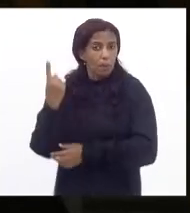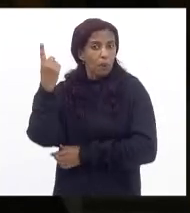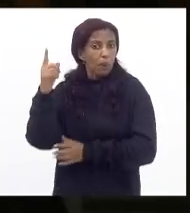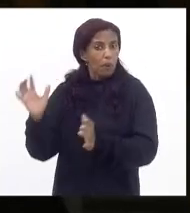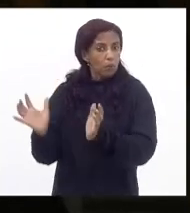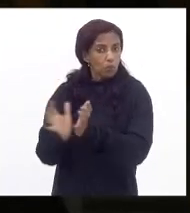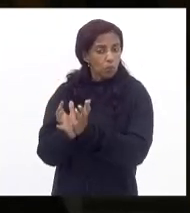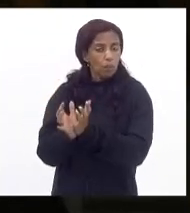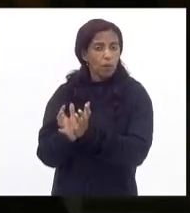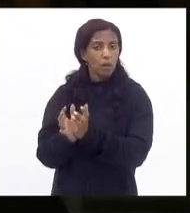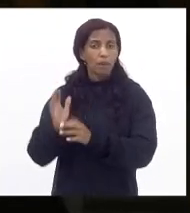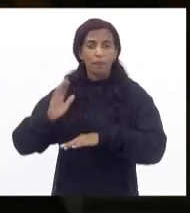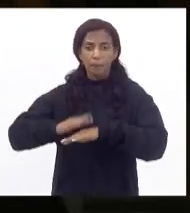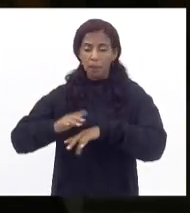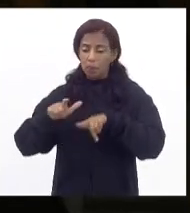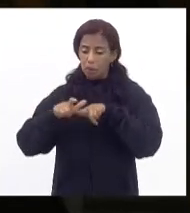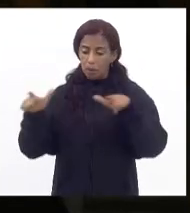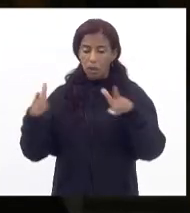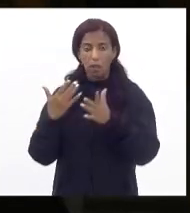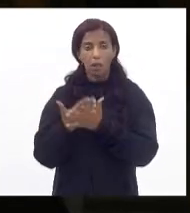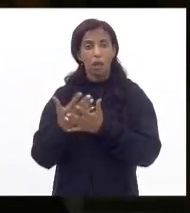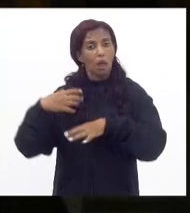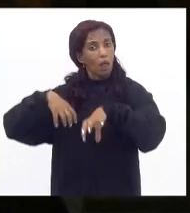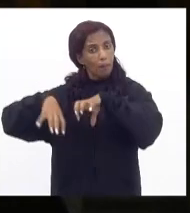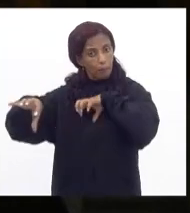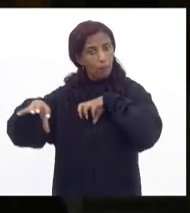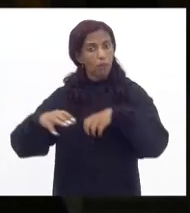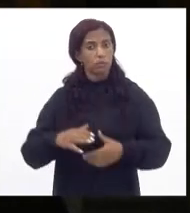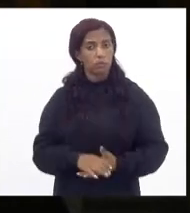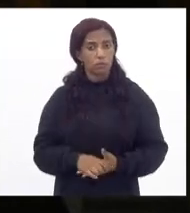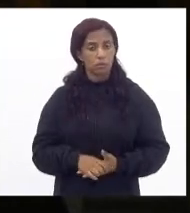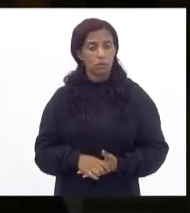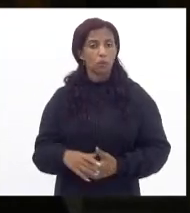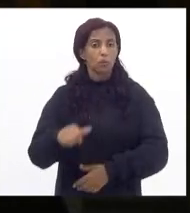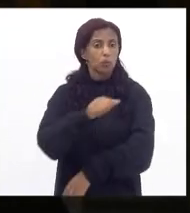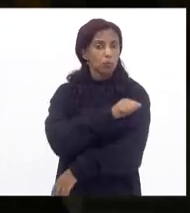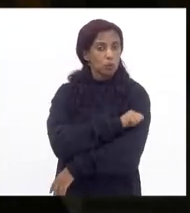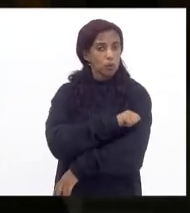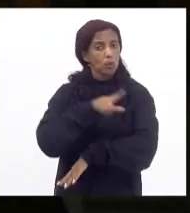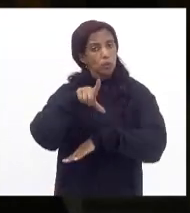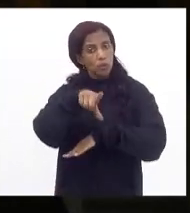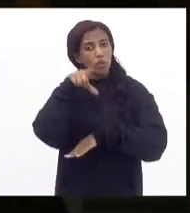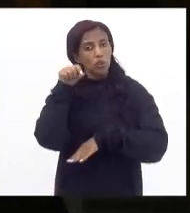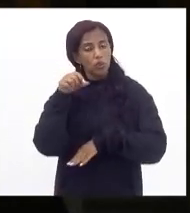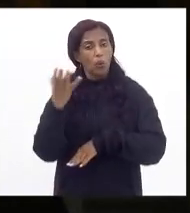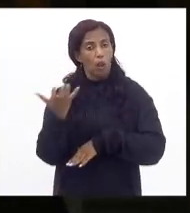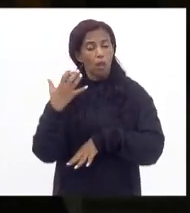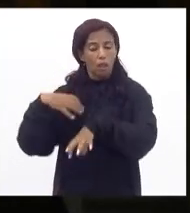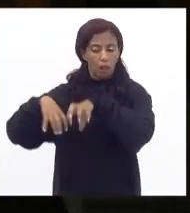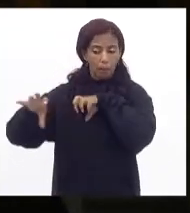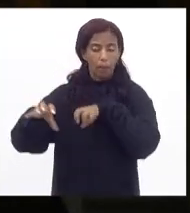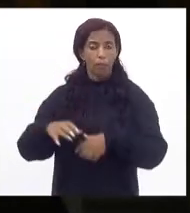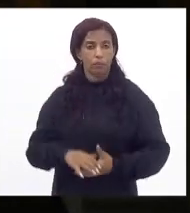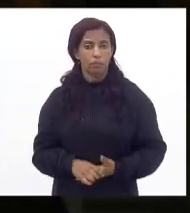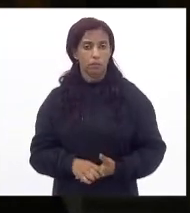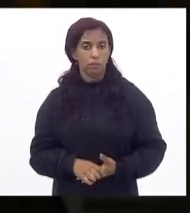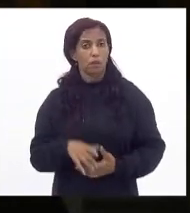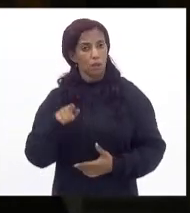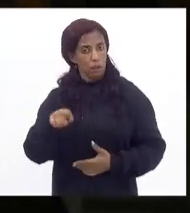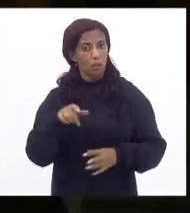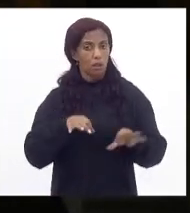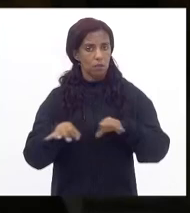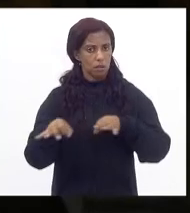turma mesmo nas grandes escolas de ensino remoto para os alunos que optarem permanecer no ensino remoto dessa